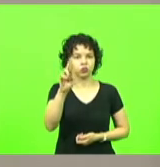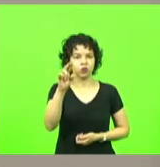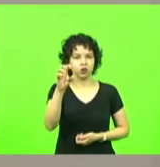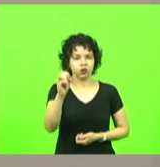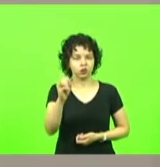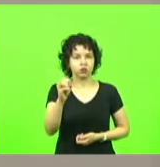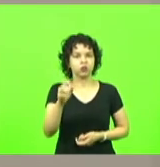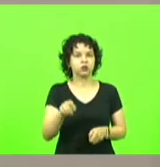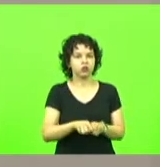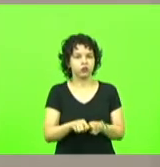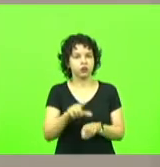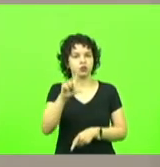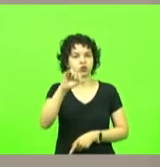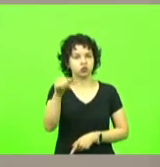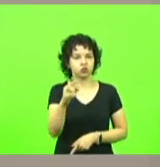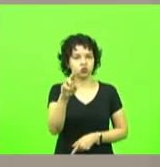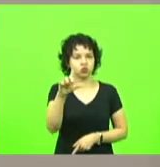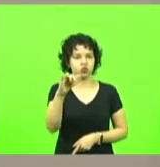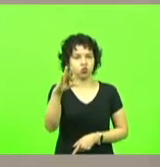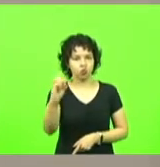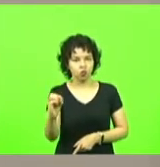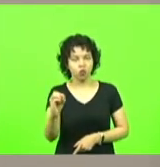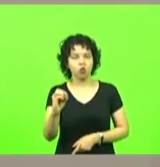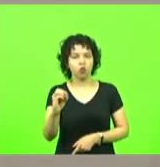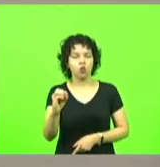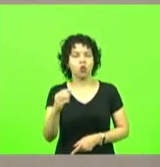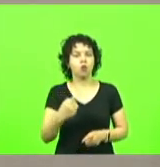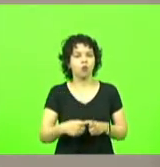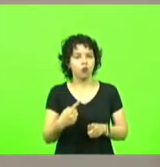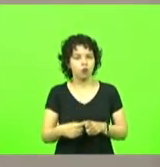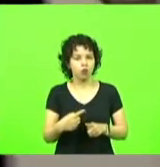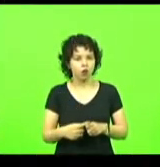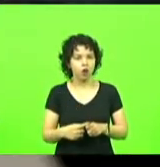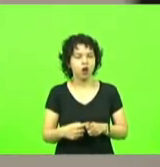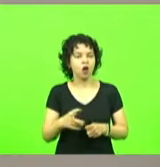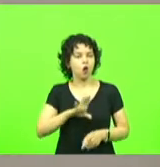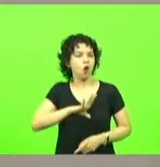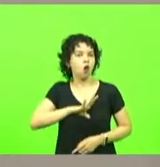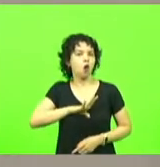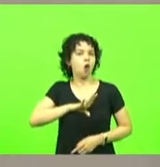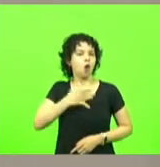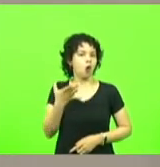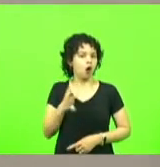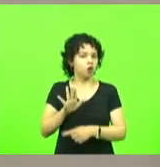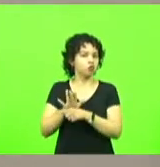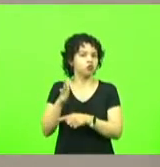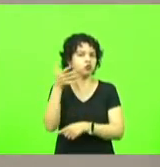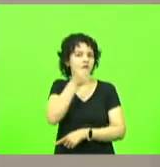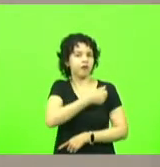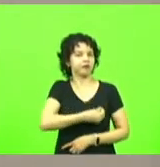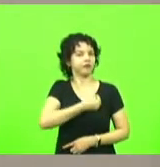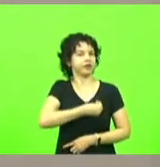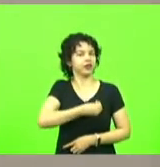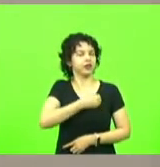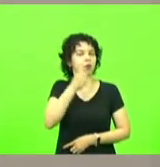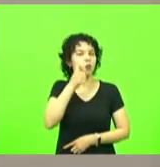Miranda pelo ato de bravura ao salvar a vida de uma mulher na cidade de Chapecó